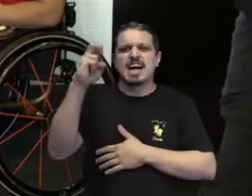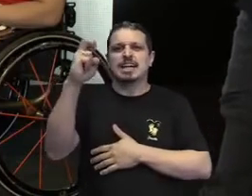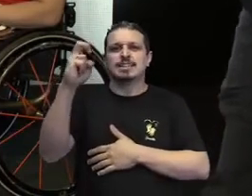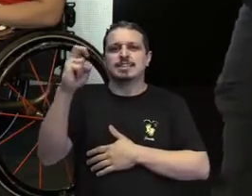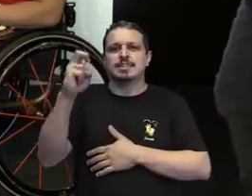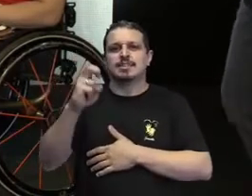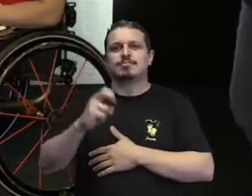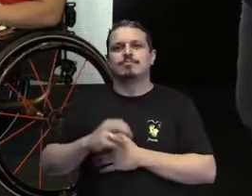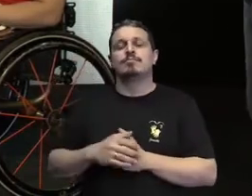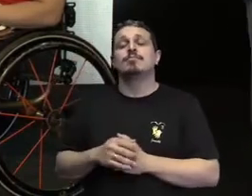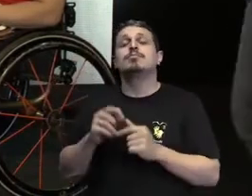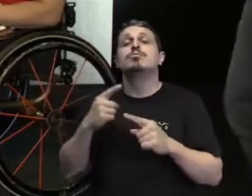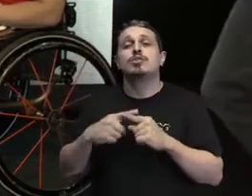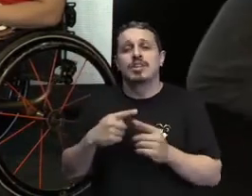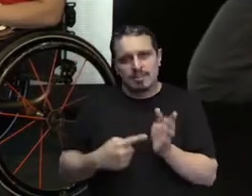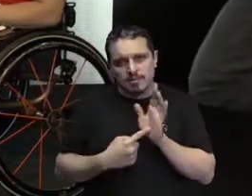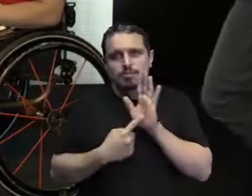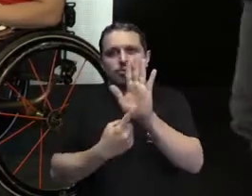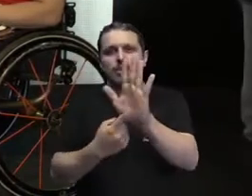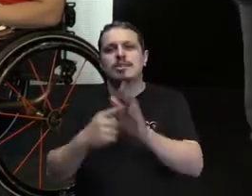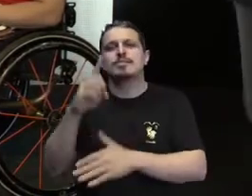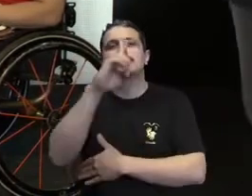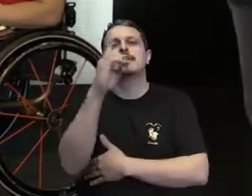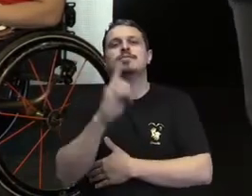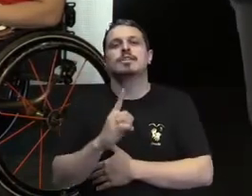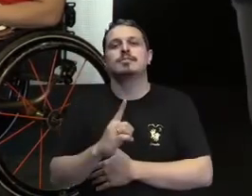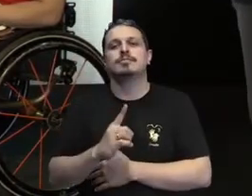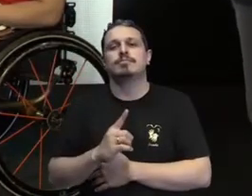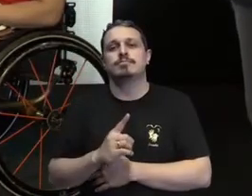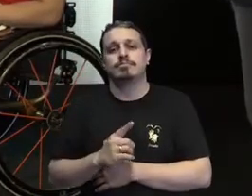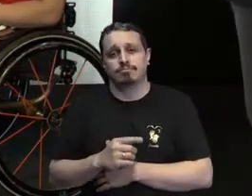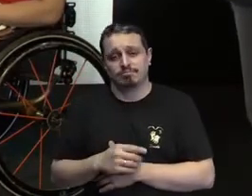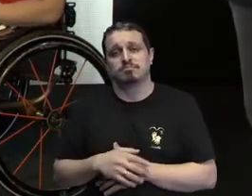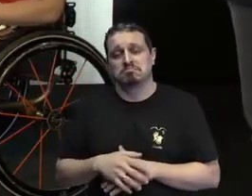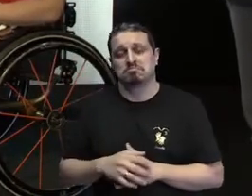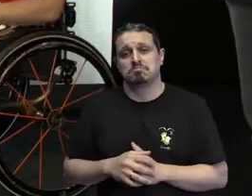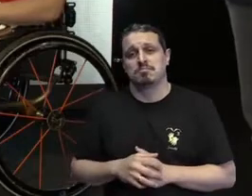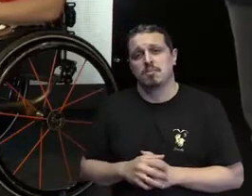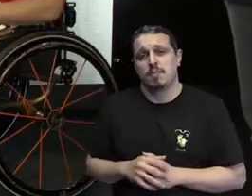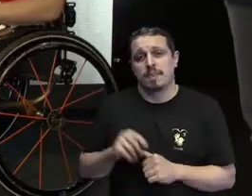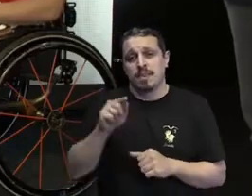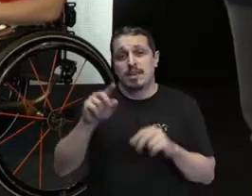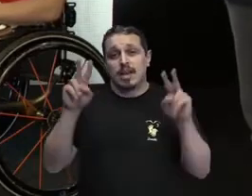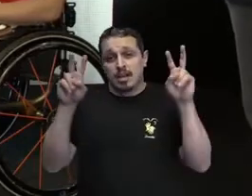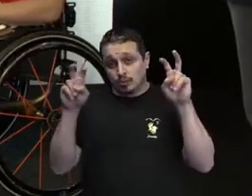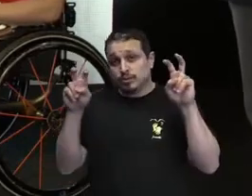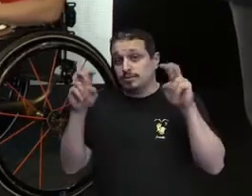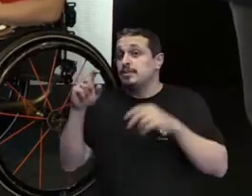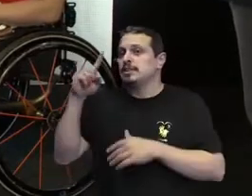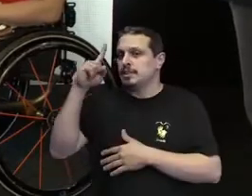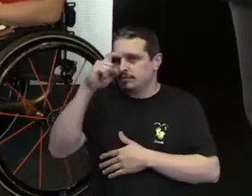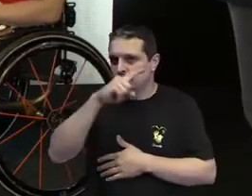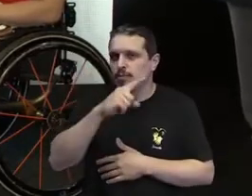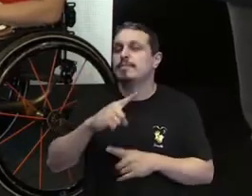porque, assim, a deficiência é um assunto muito complexo, né? Cada um tem a sua...